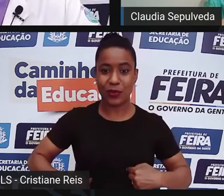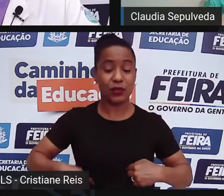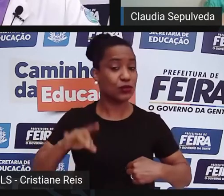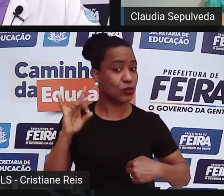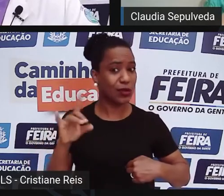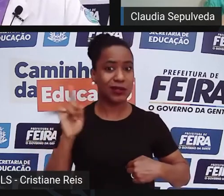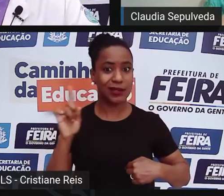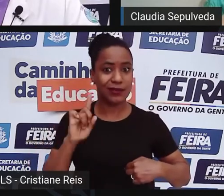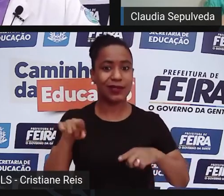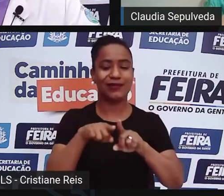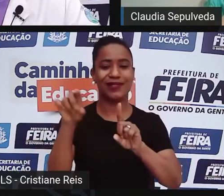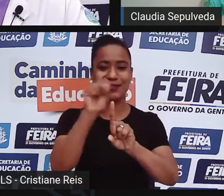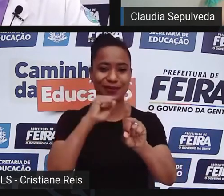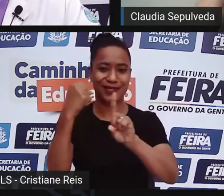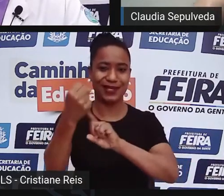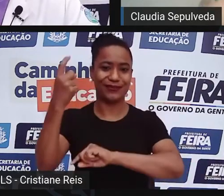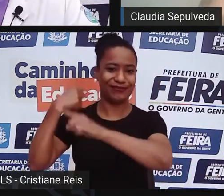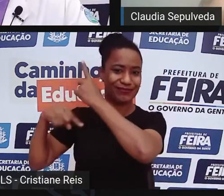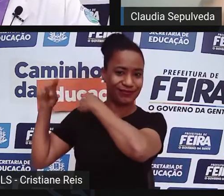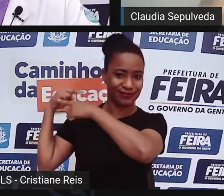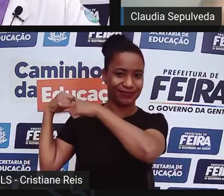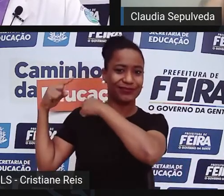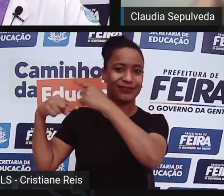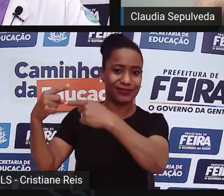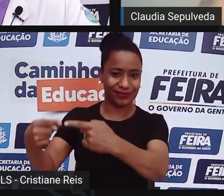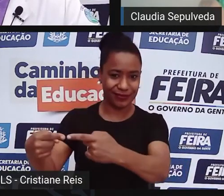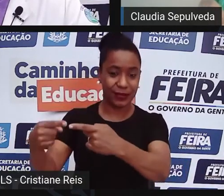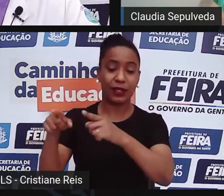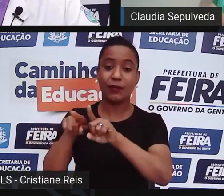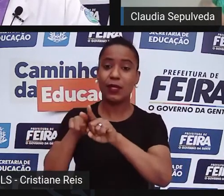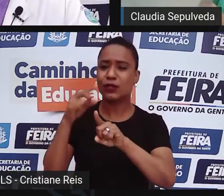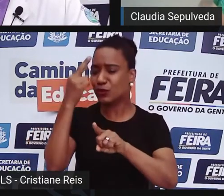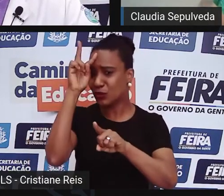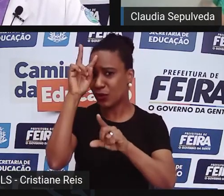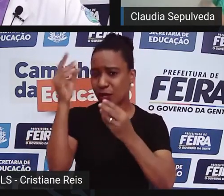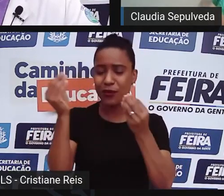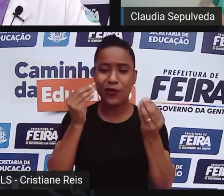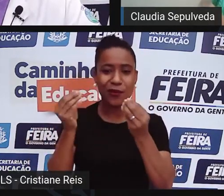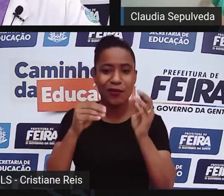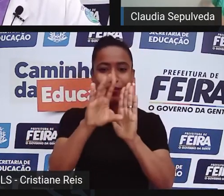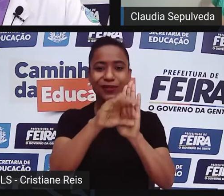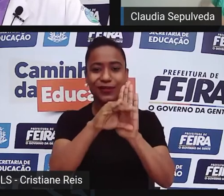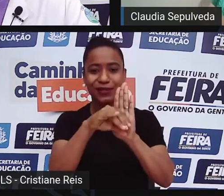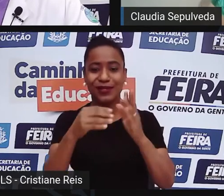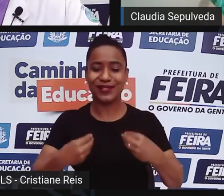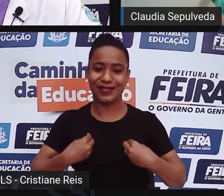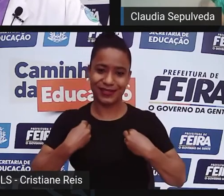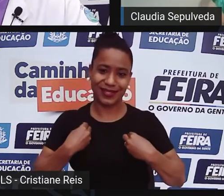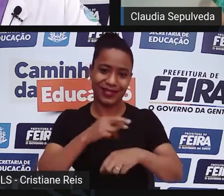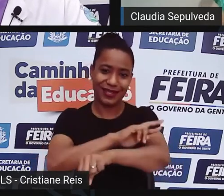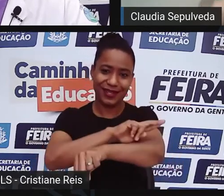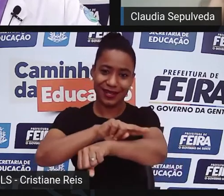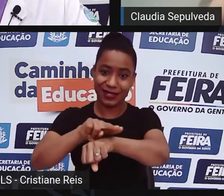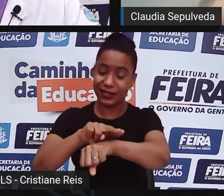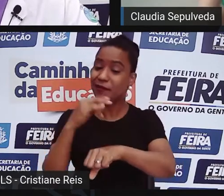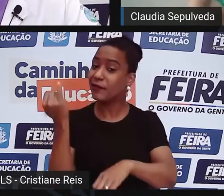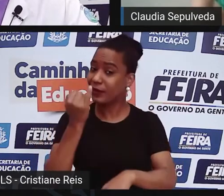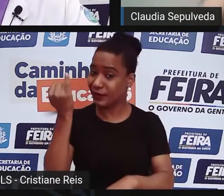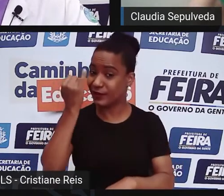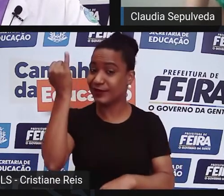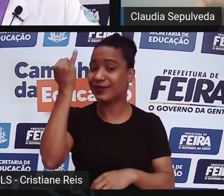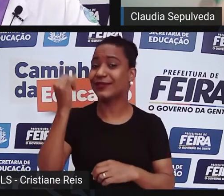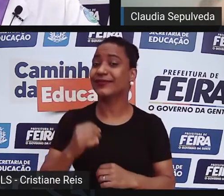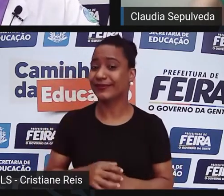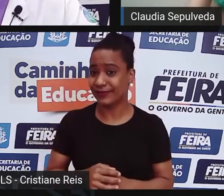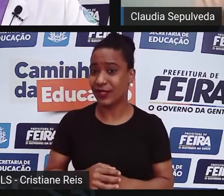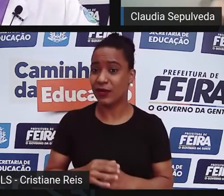uma coisa, entender esse processo histórico, entender como o conceito de raça foi construído é uma coisa importante para a gente, para a gente entender e identificar